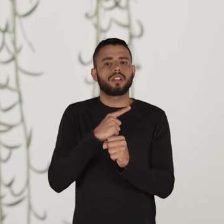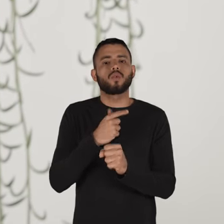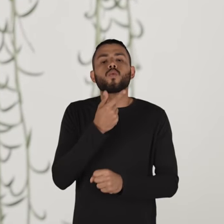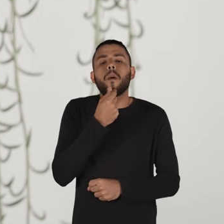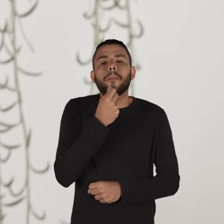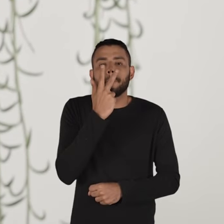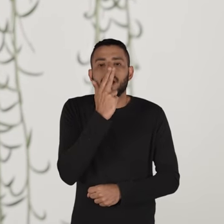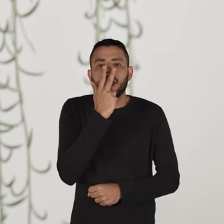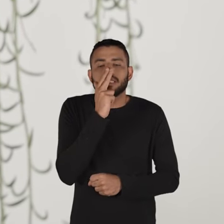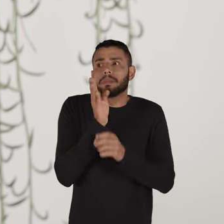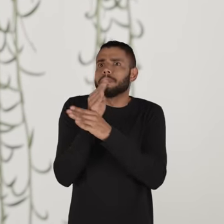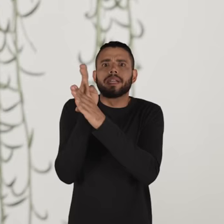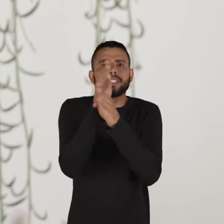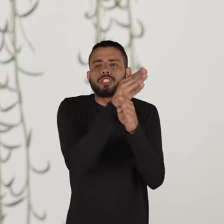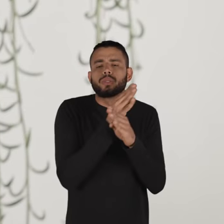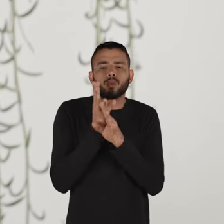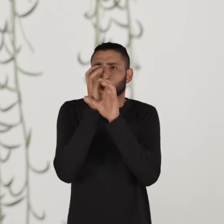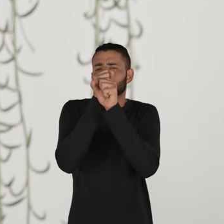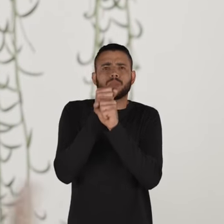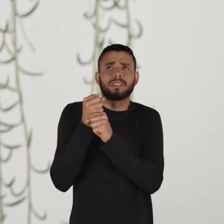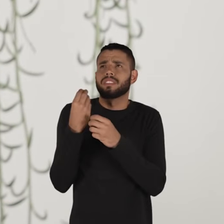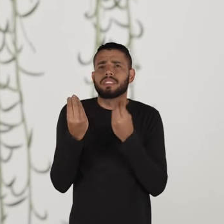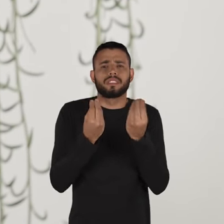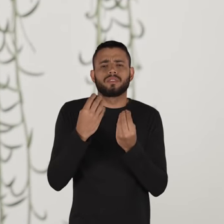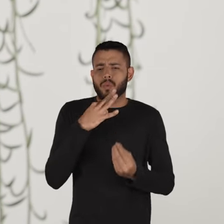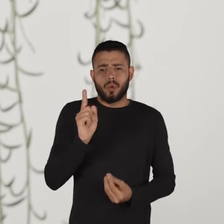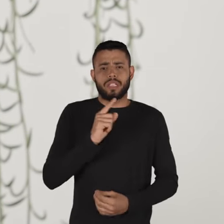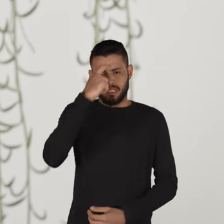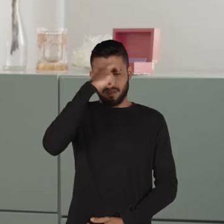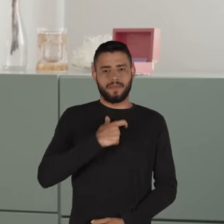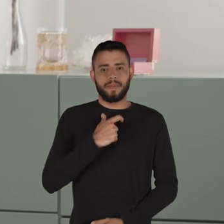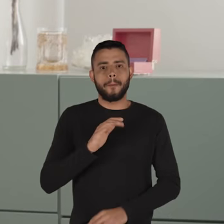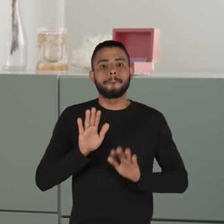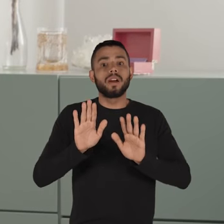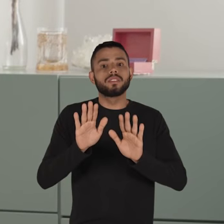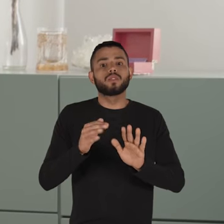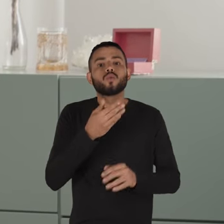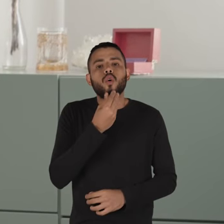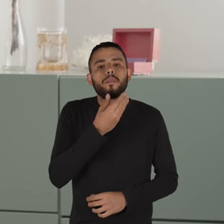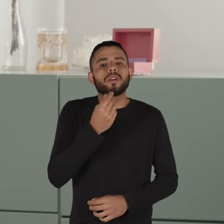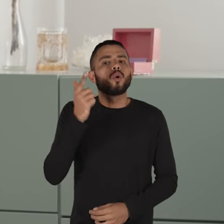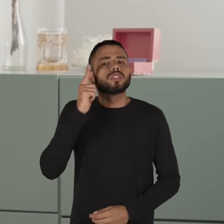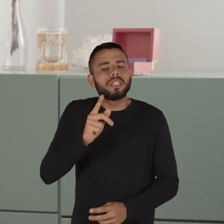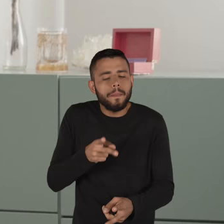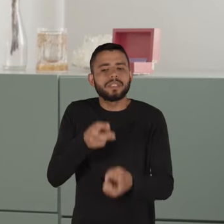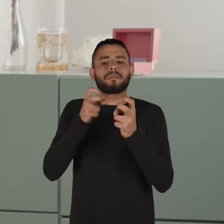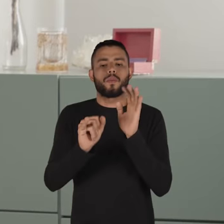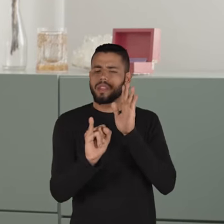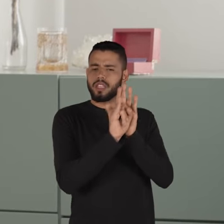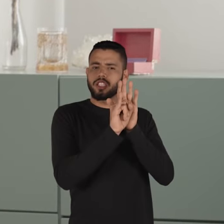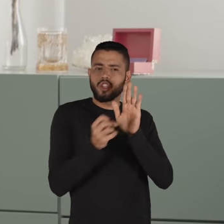com ele ficar no escuro perdido sem saber o que ele de fato é então até que ele encontre uma